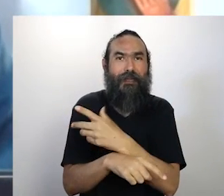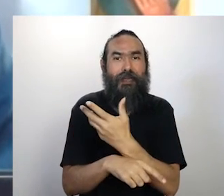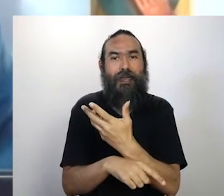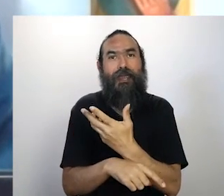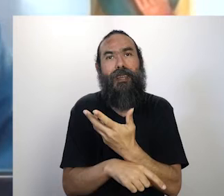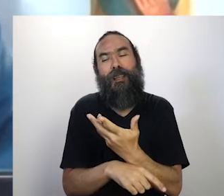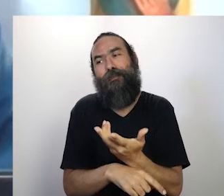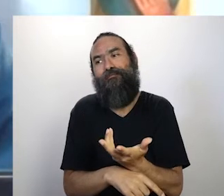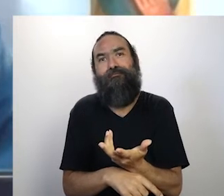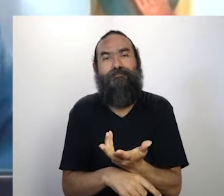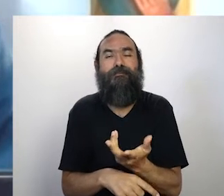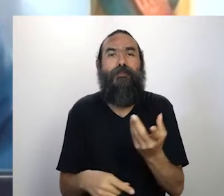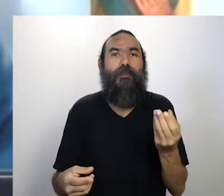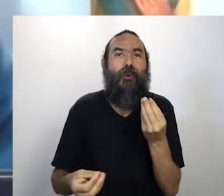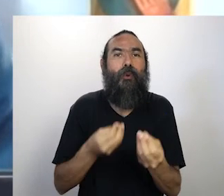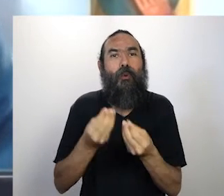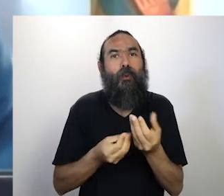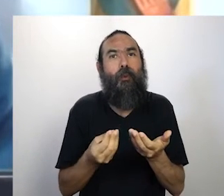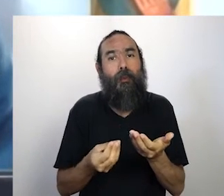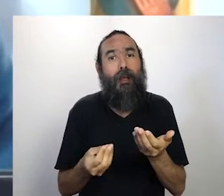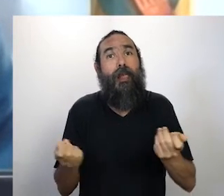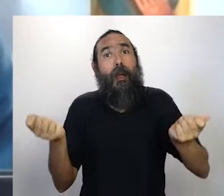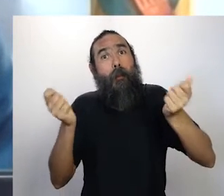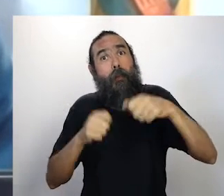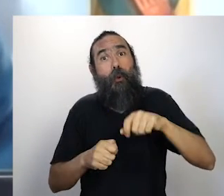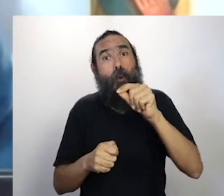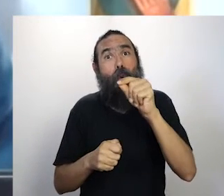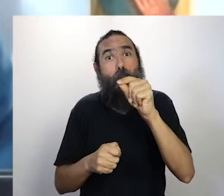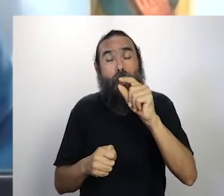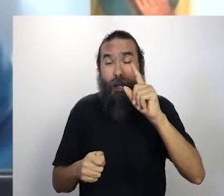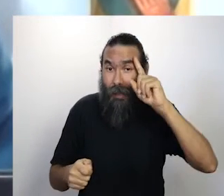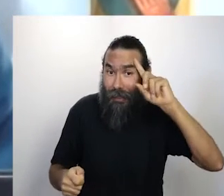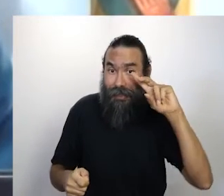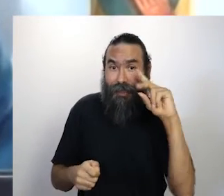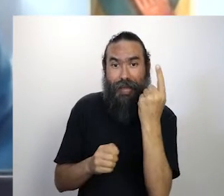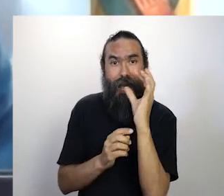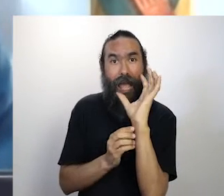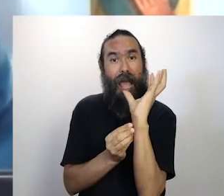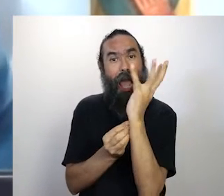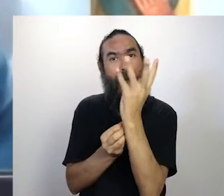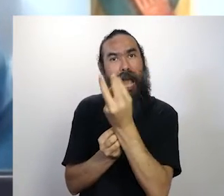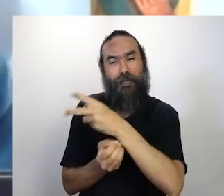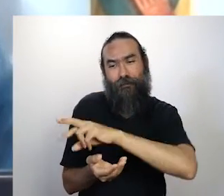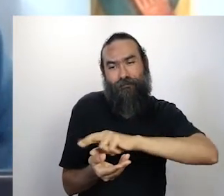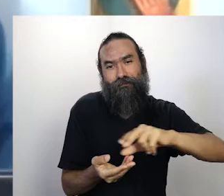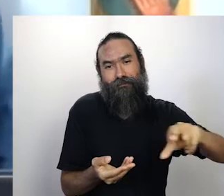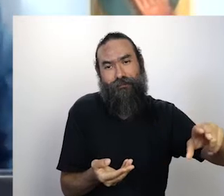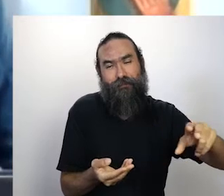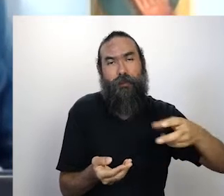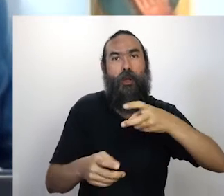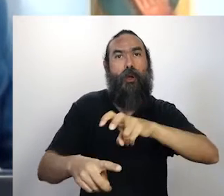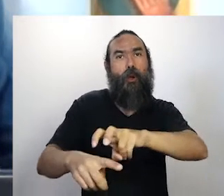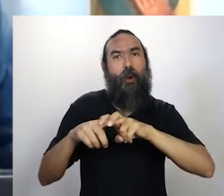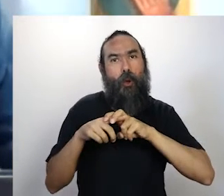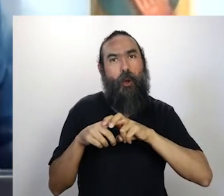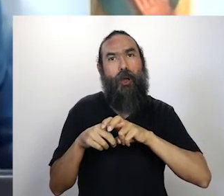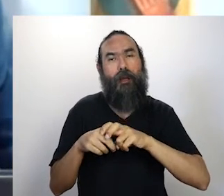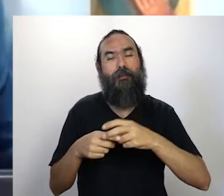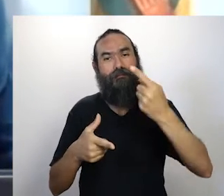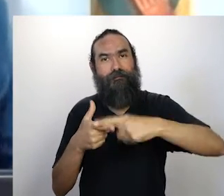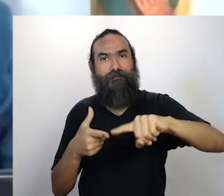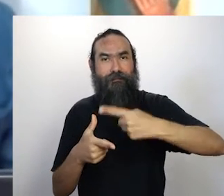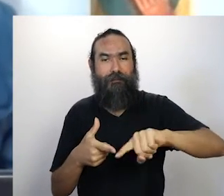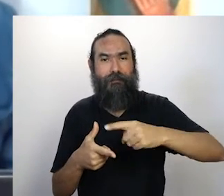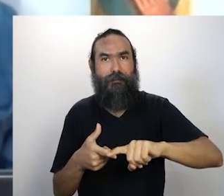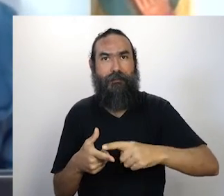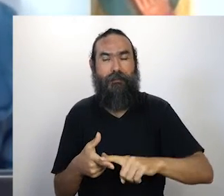potência de surgirem coisas maravilhosas e preciosas nesses momentos críticos, né? Então, sem falar muito,